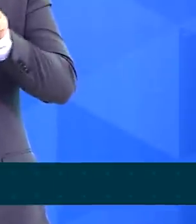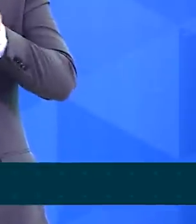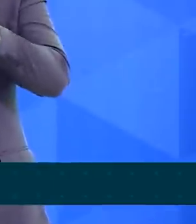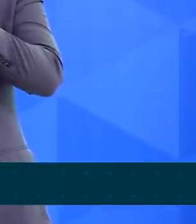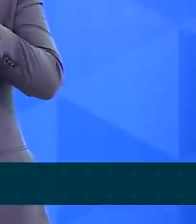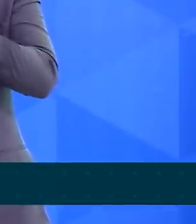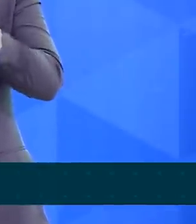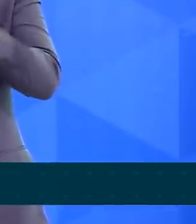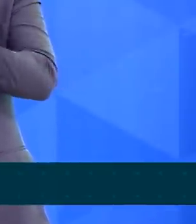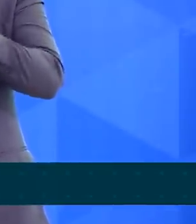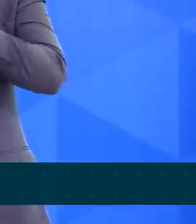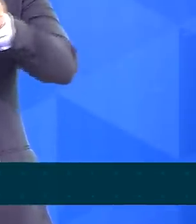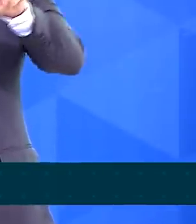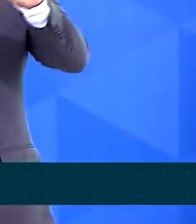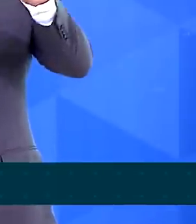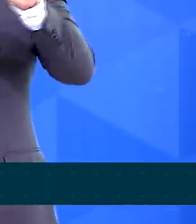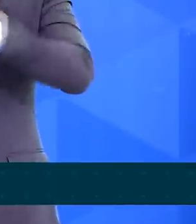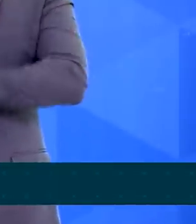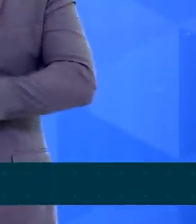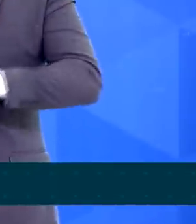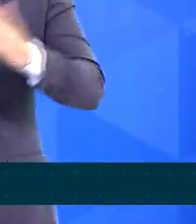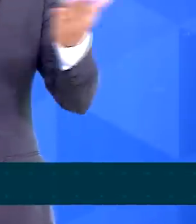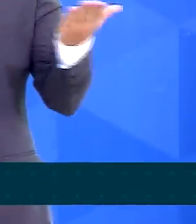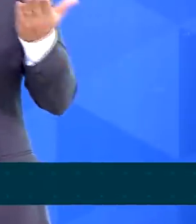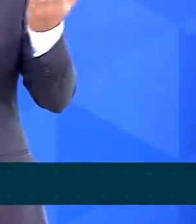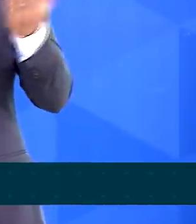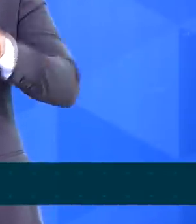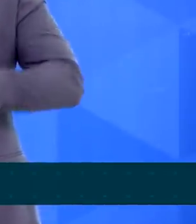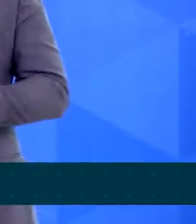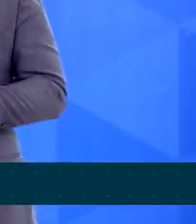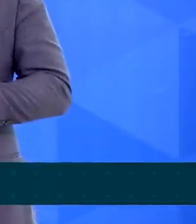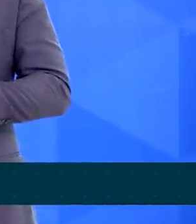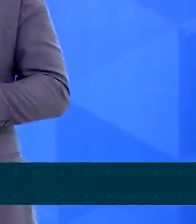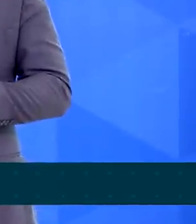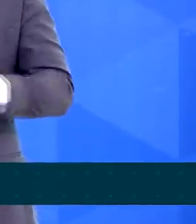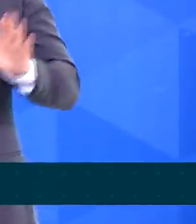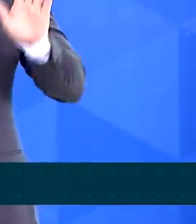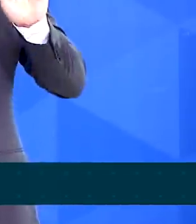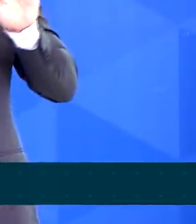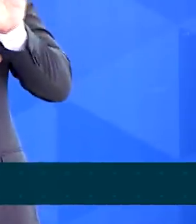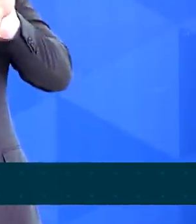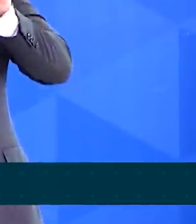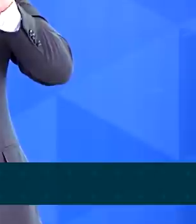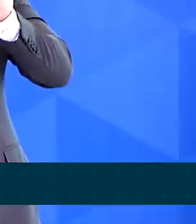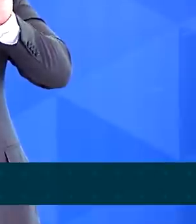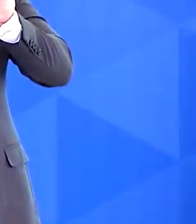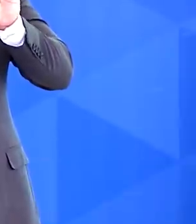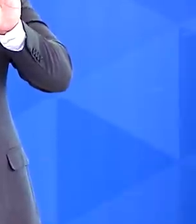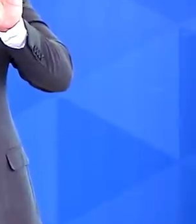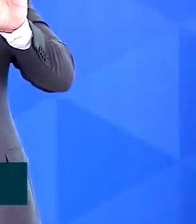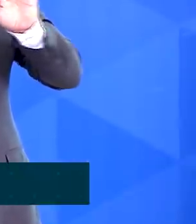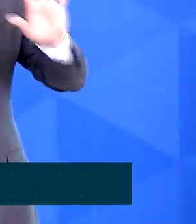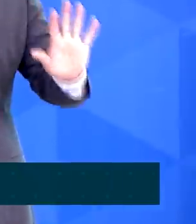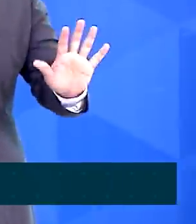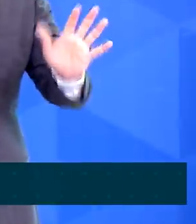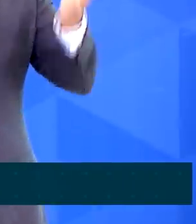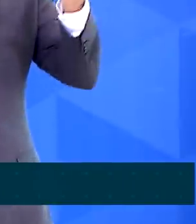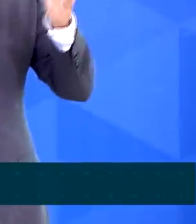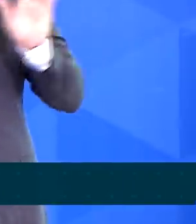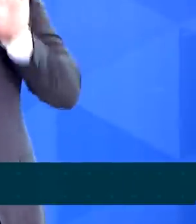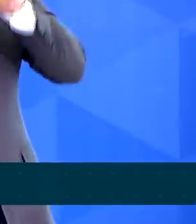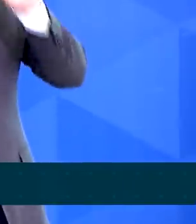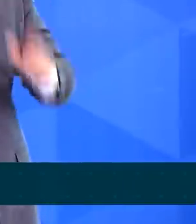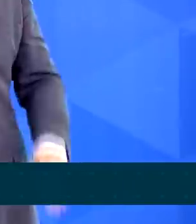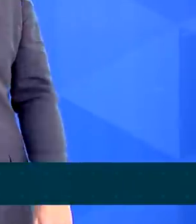de infraestrutura no esporte. Hoje, temos a maior lei de incentivo da história que esse país já teve.